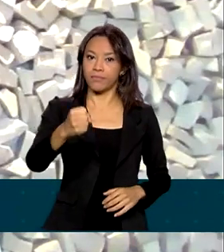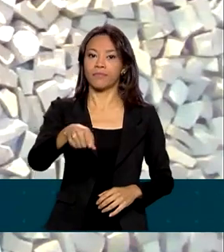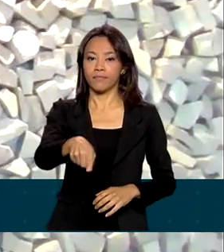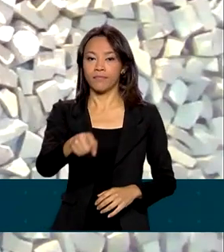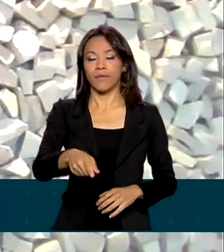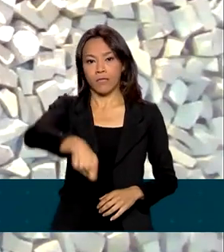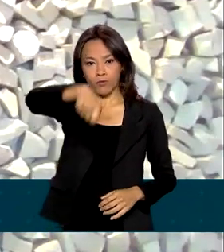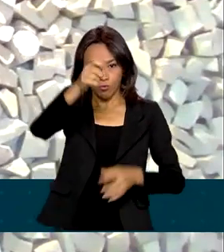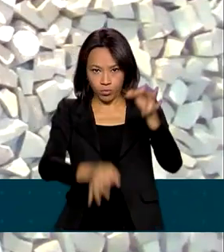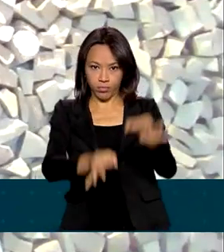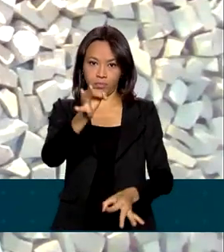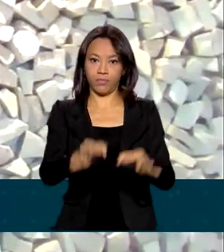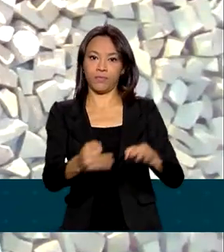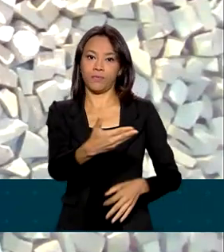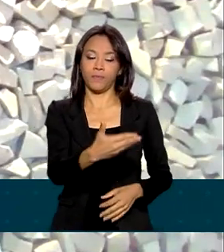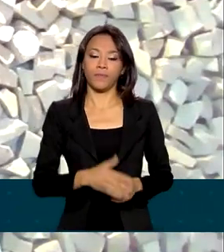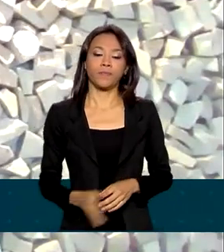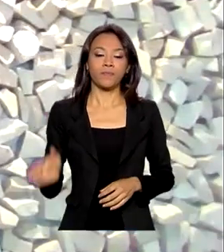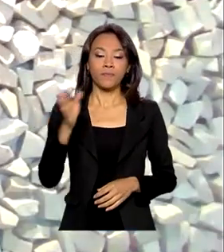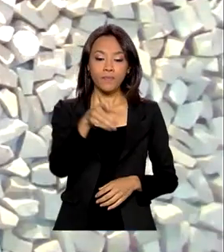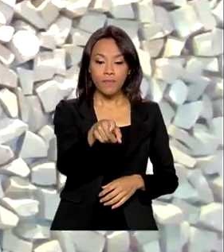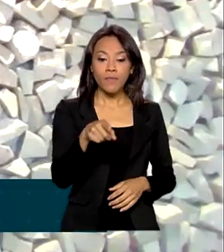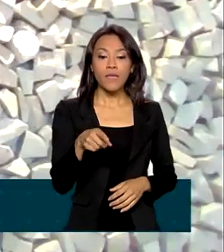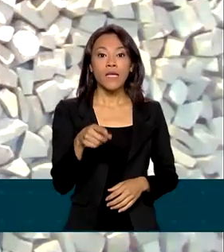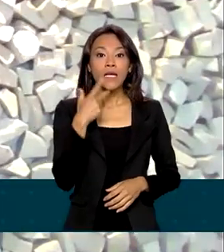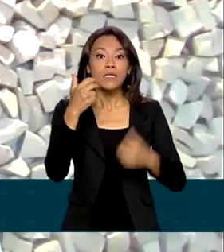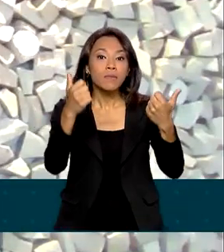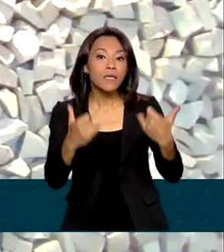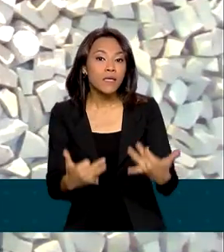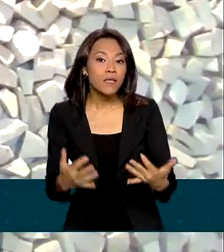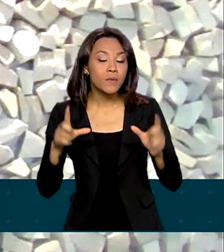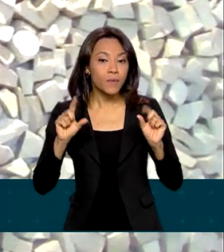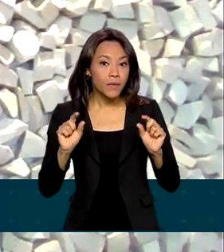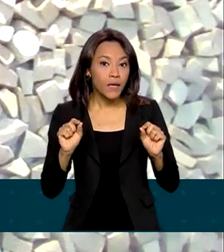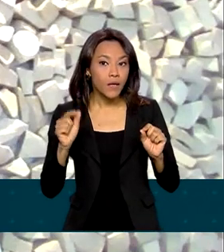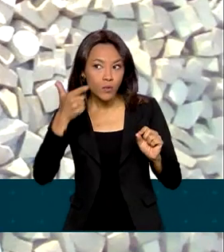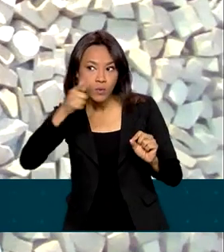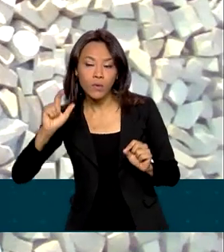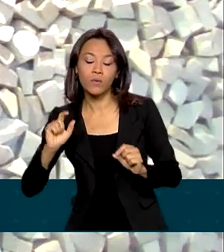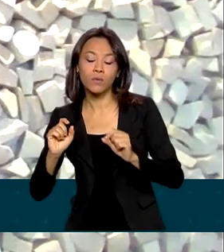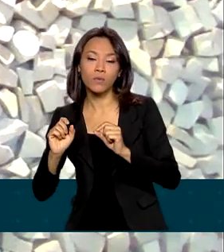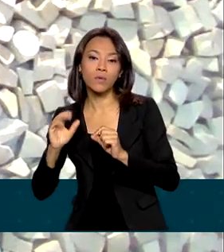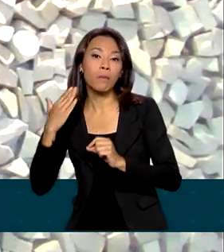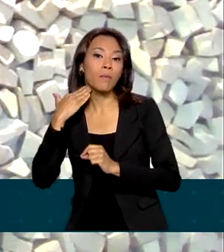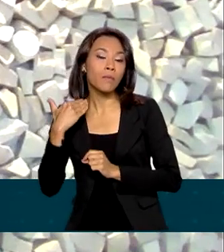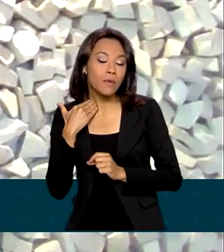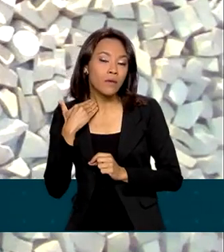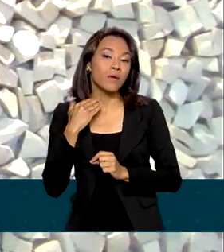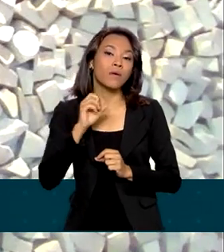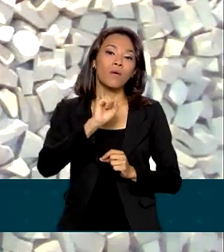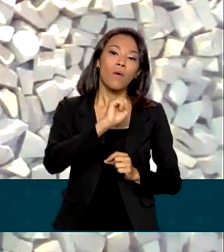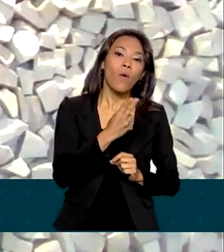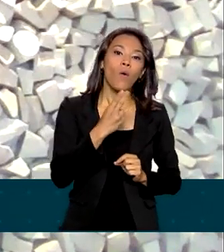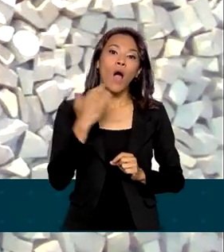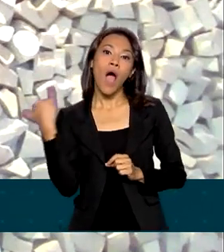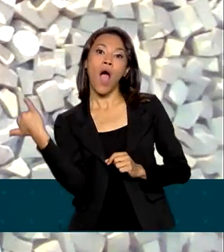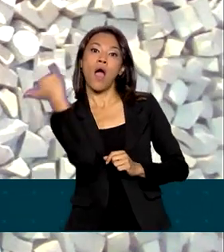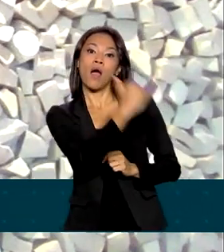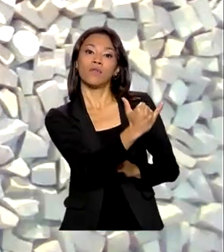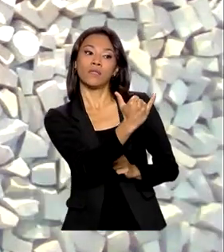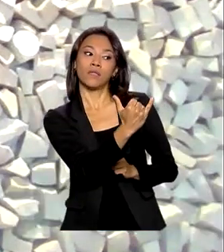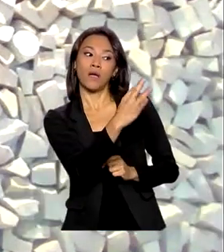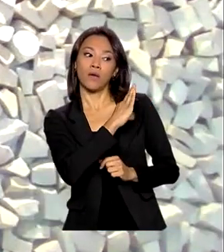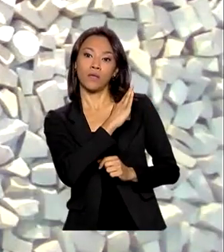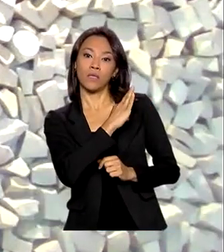celeridade, velocidade da reação que você pode ter nos outros bancos ou mesmo na comunicação às autoridades policiais